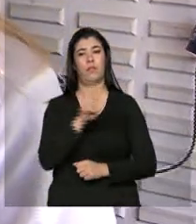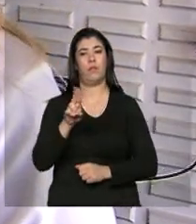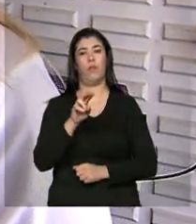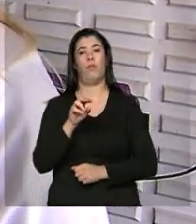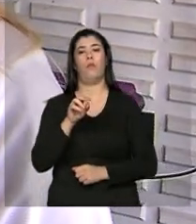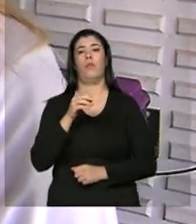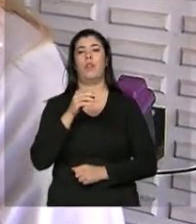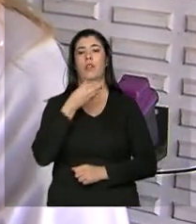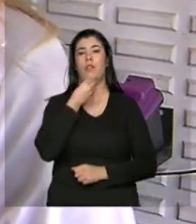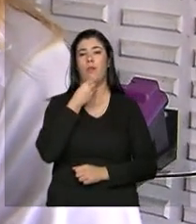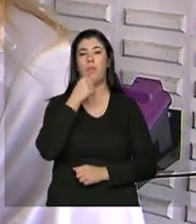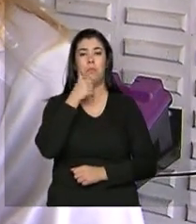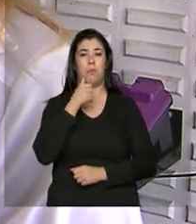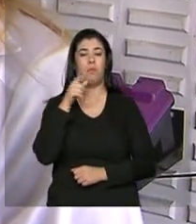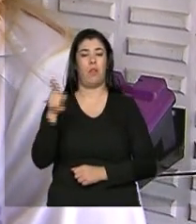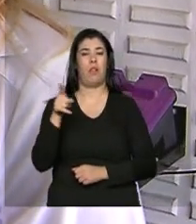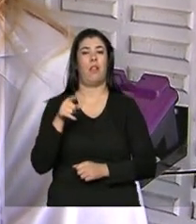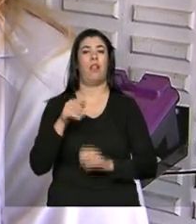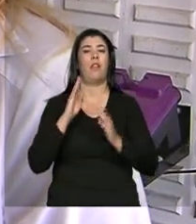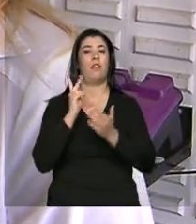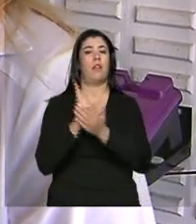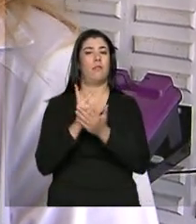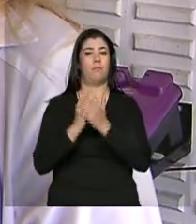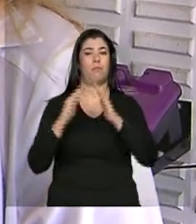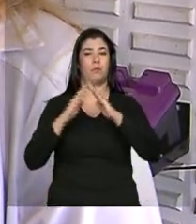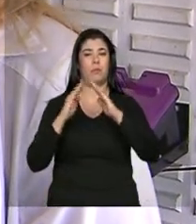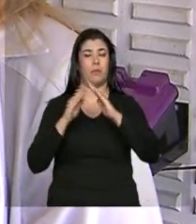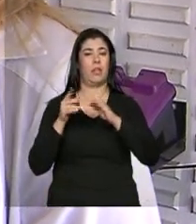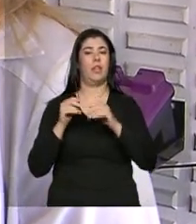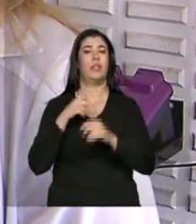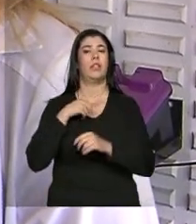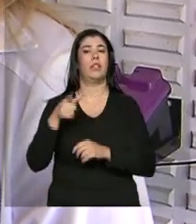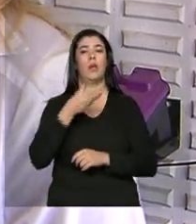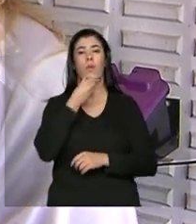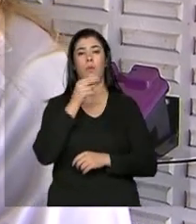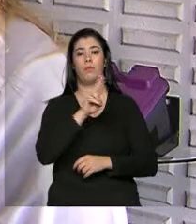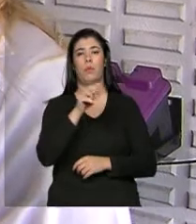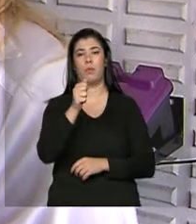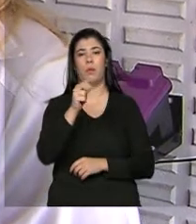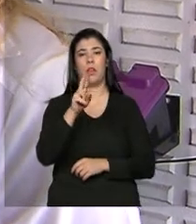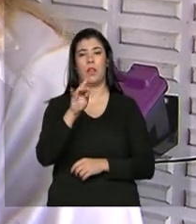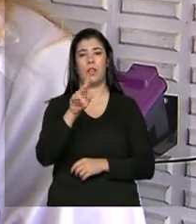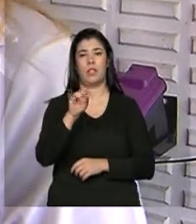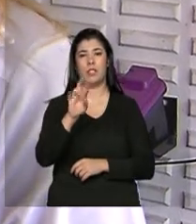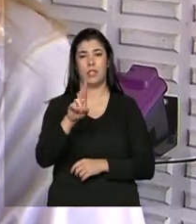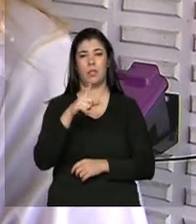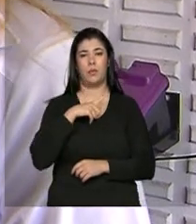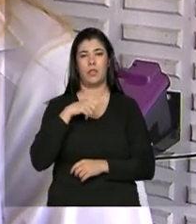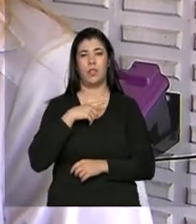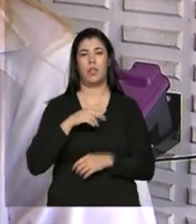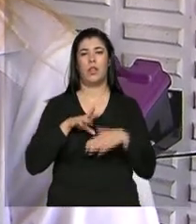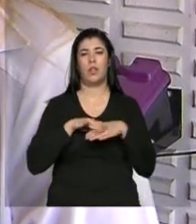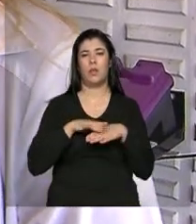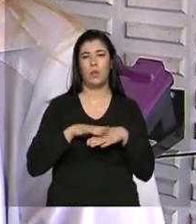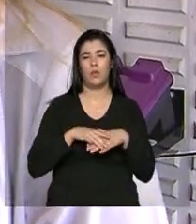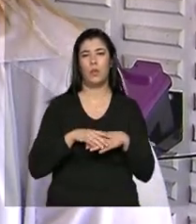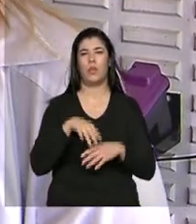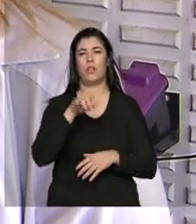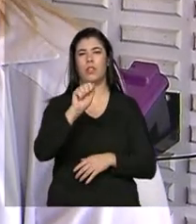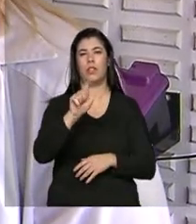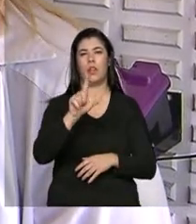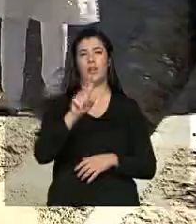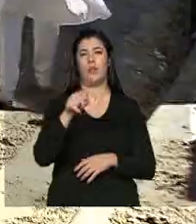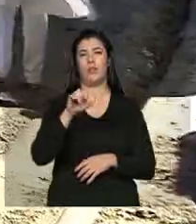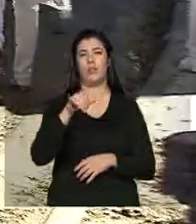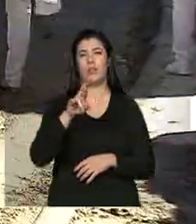Maria, que são um casal, eles moram na mesma casa. O senhor Aristeu é um paciente com Alzheimer e a dona Maria com Parkinson. Aí